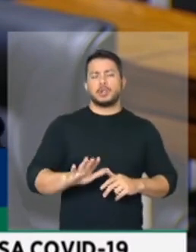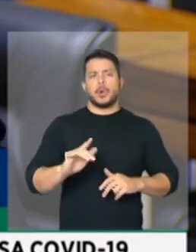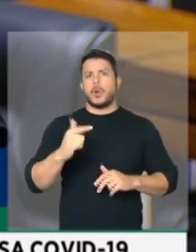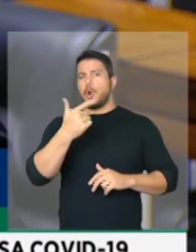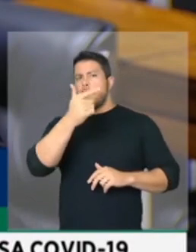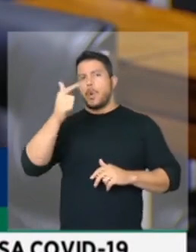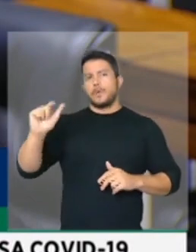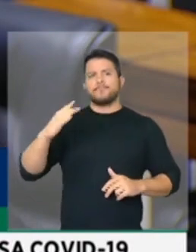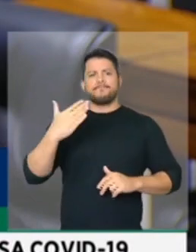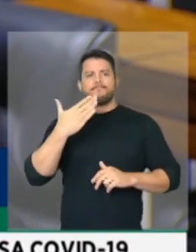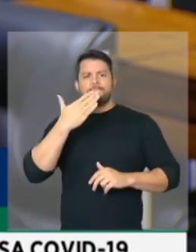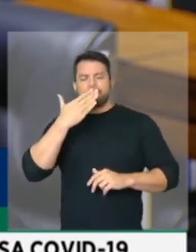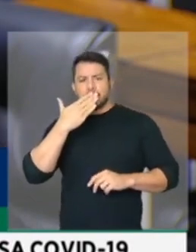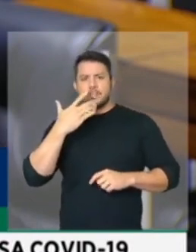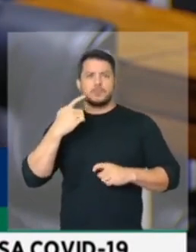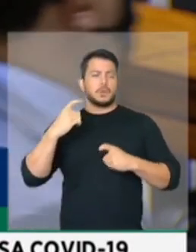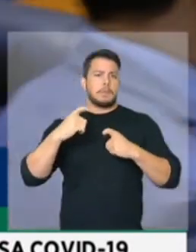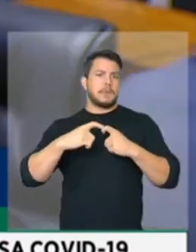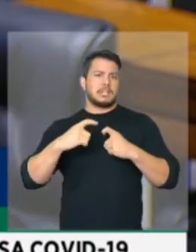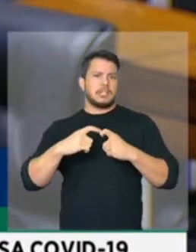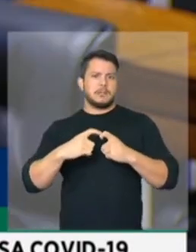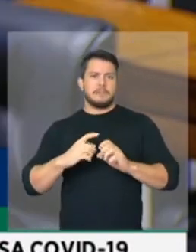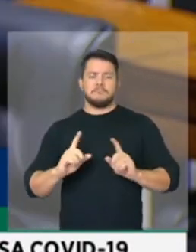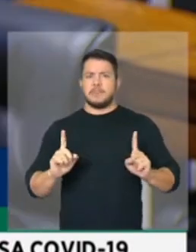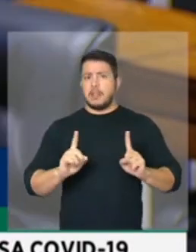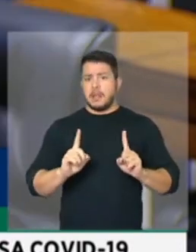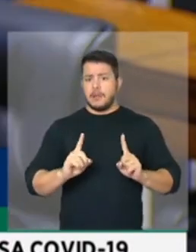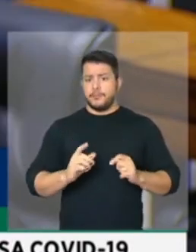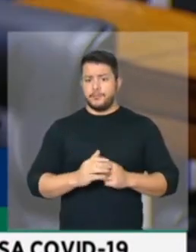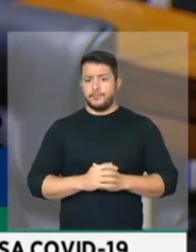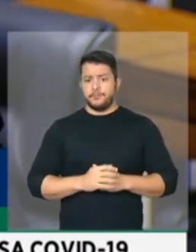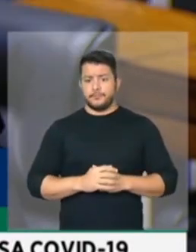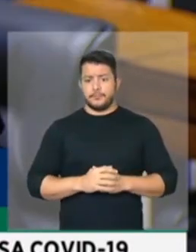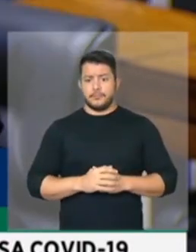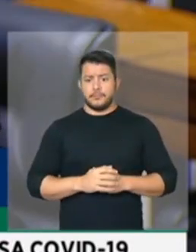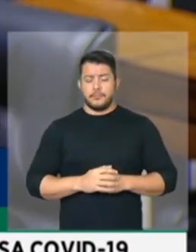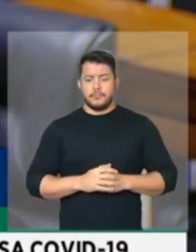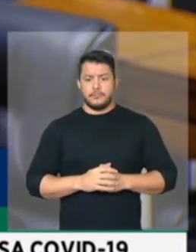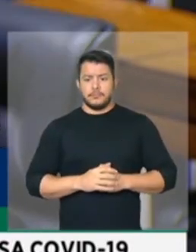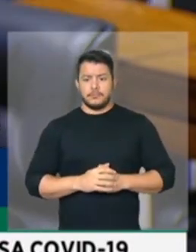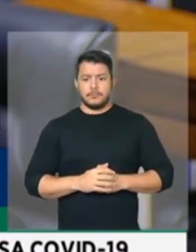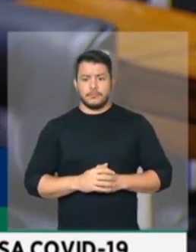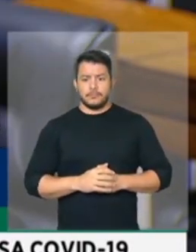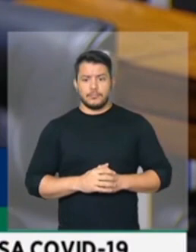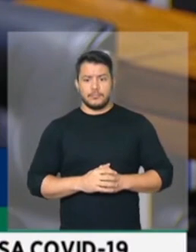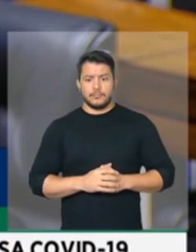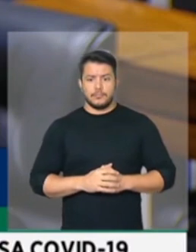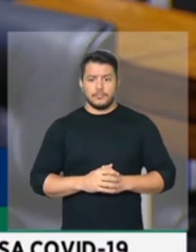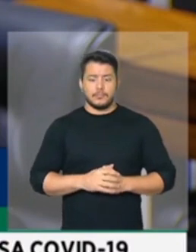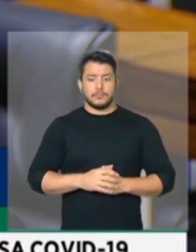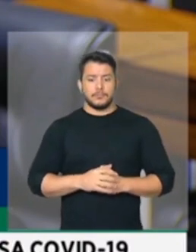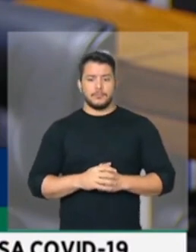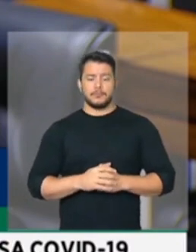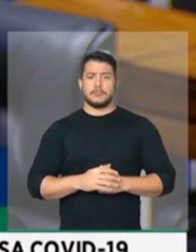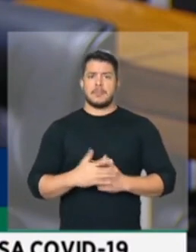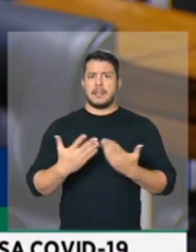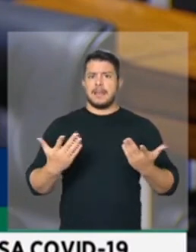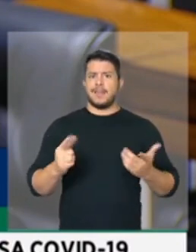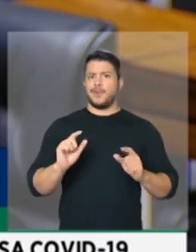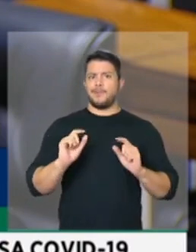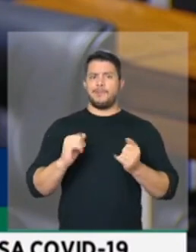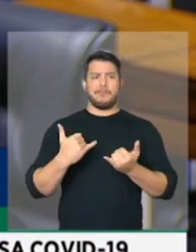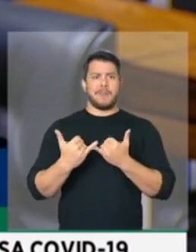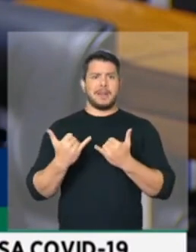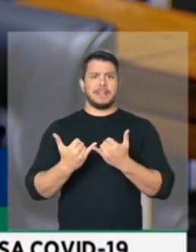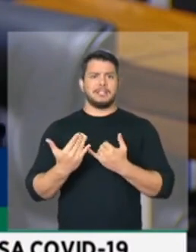deputada do PSOL quis aí levantar. E aí dizendo que isso aí é o Estado que estaria